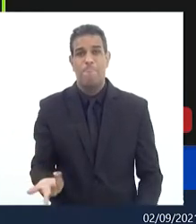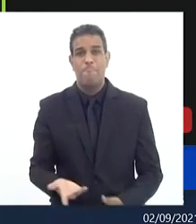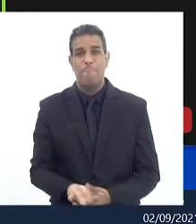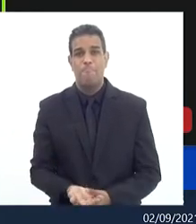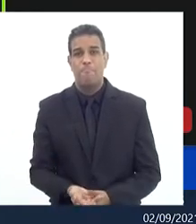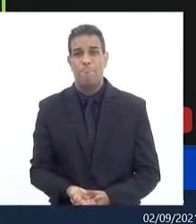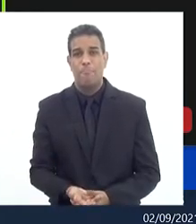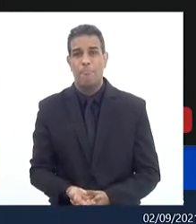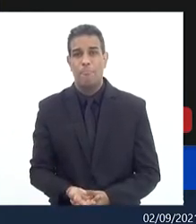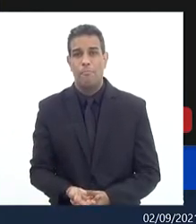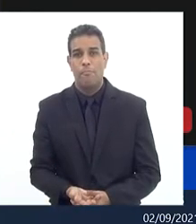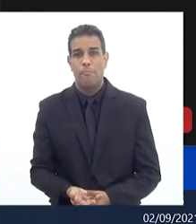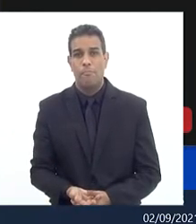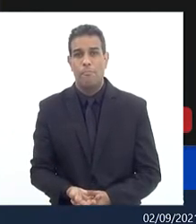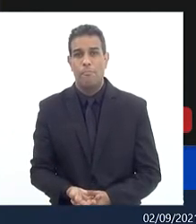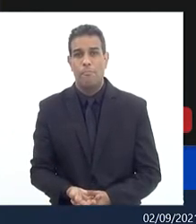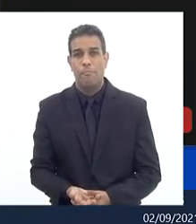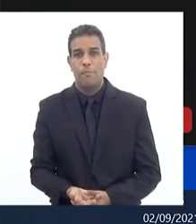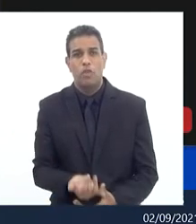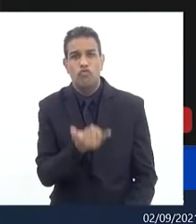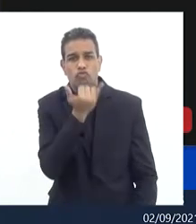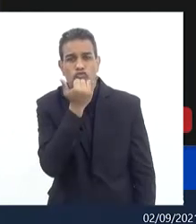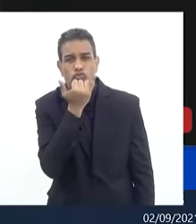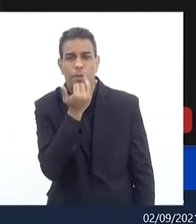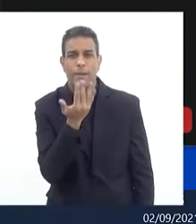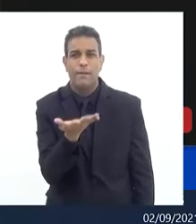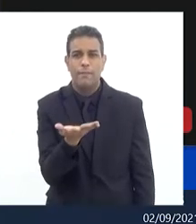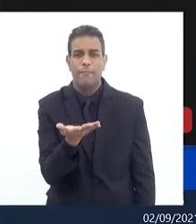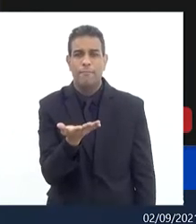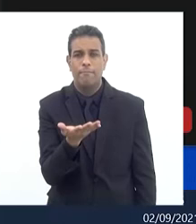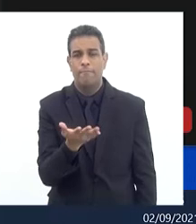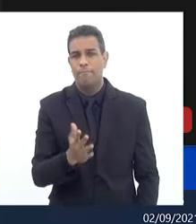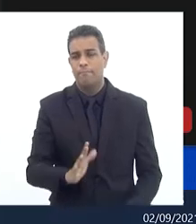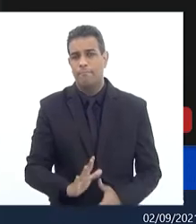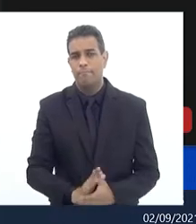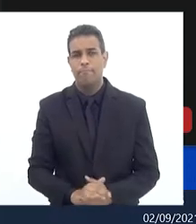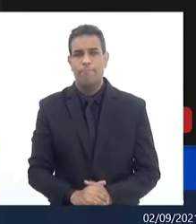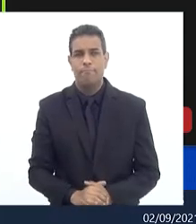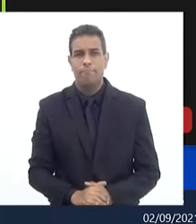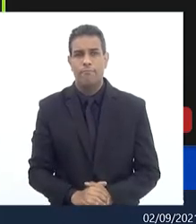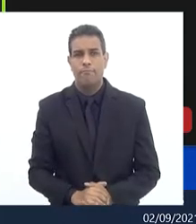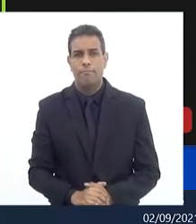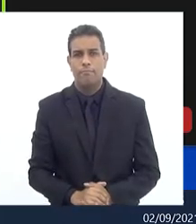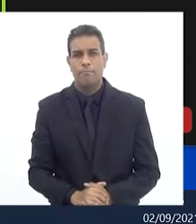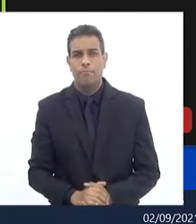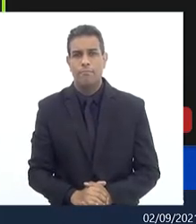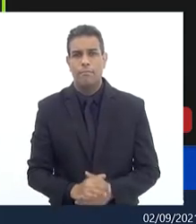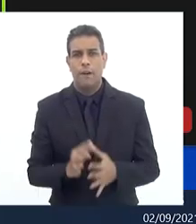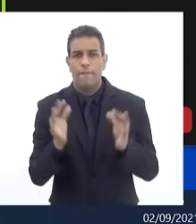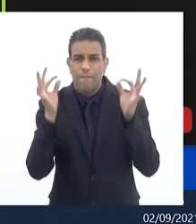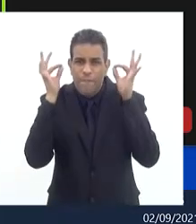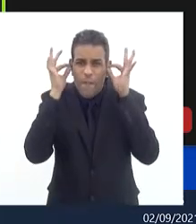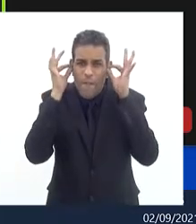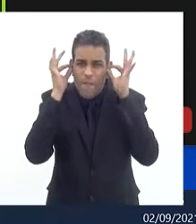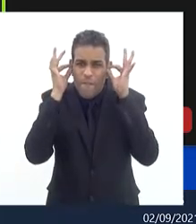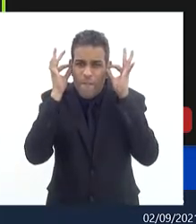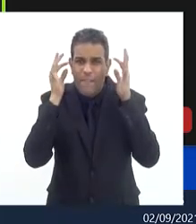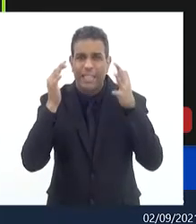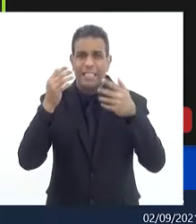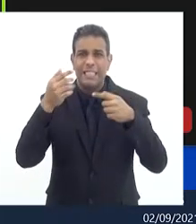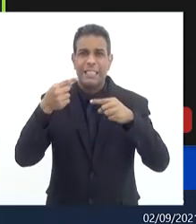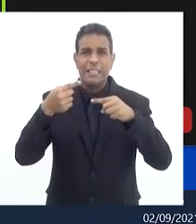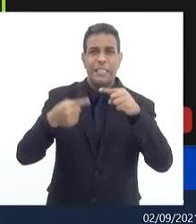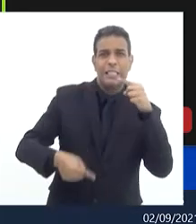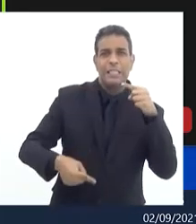perdão perdão tá que tocou meu telefone aqui eu tô fazendo tá com um iPad